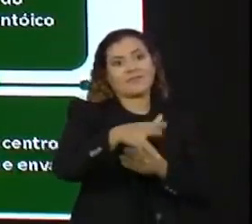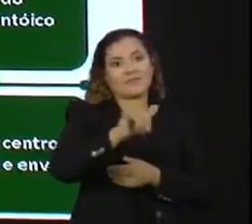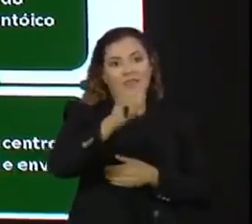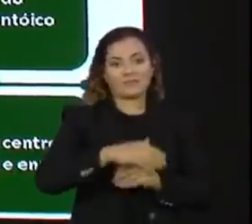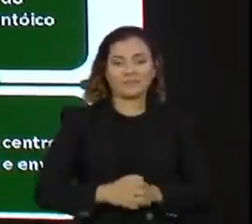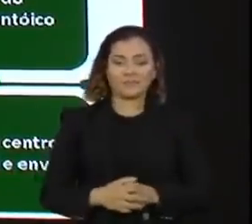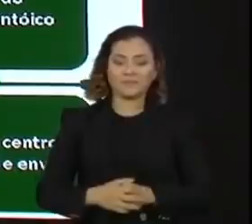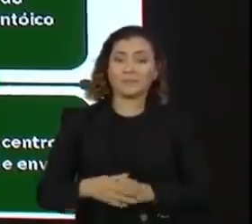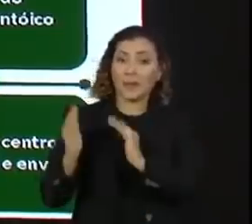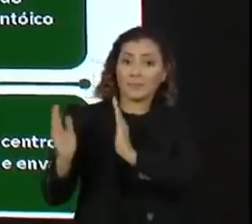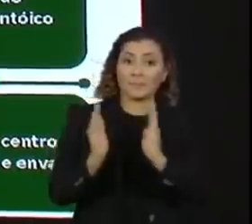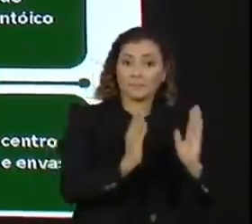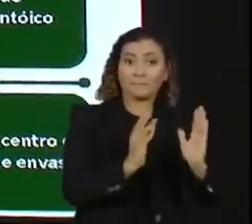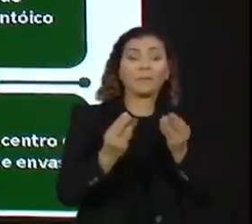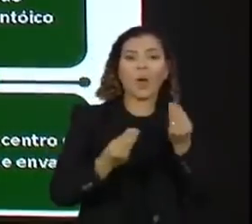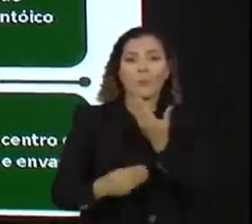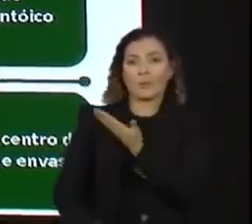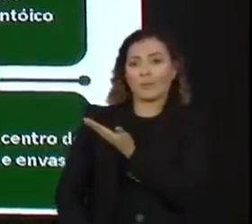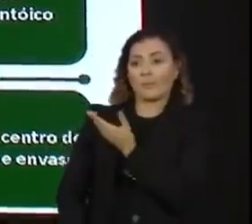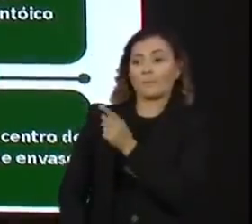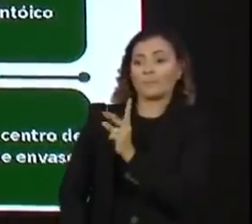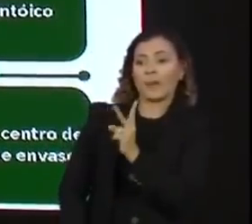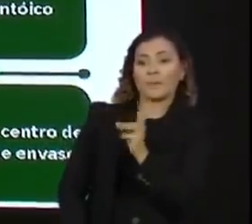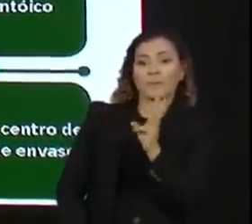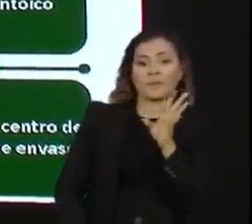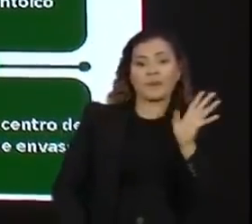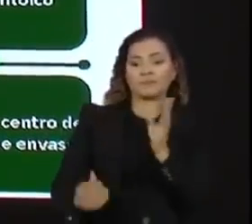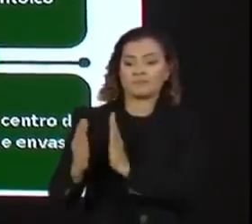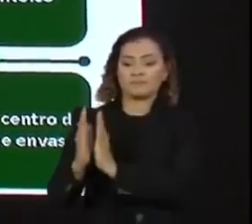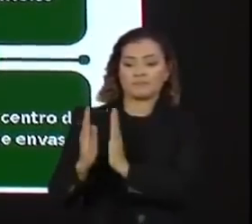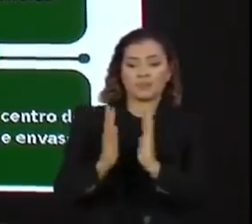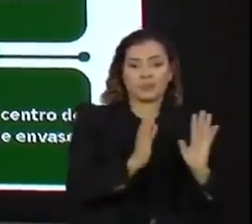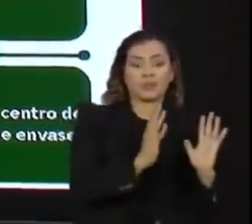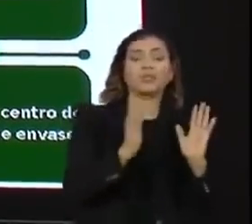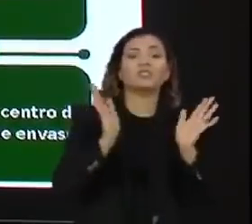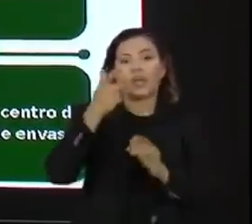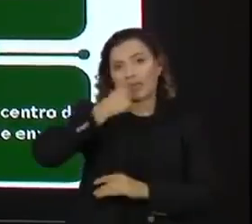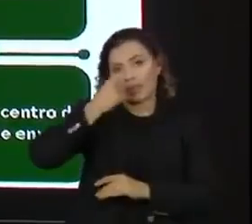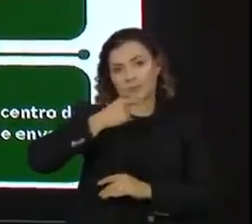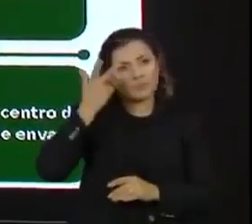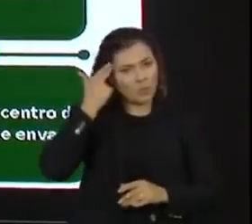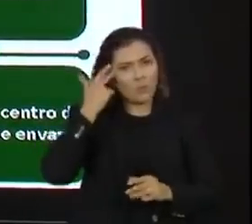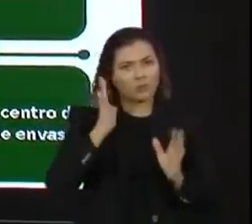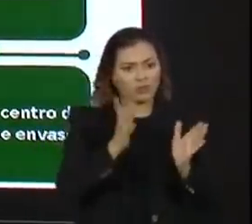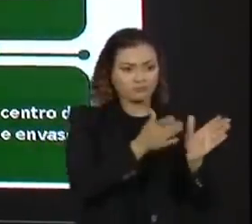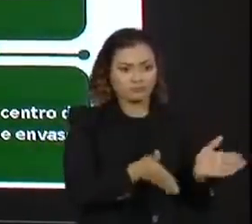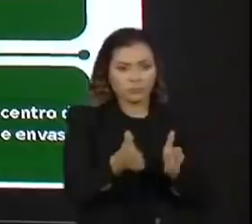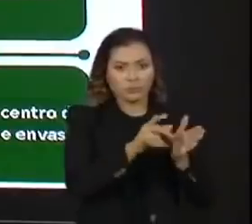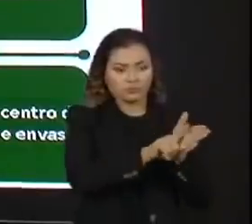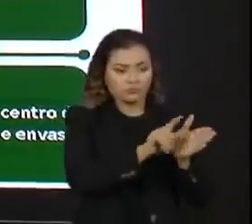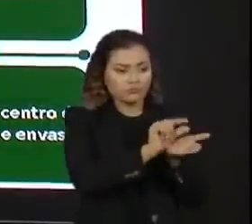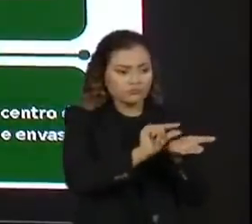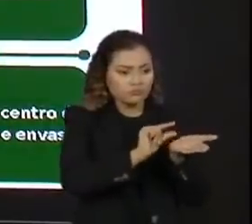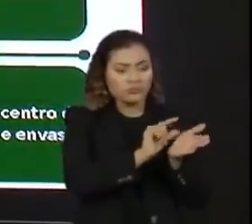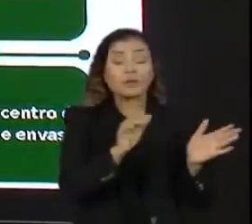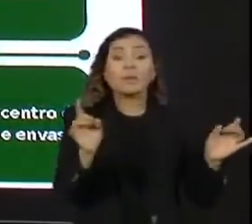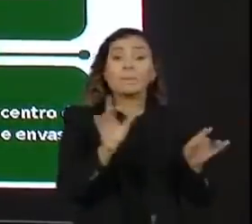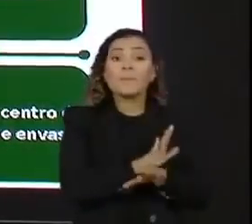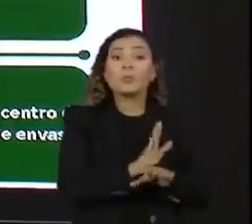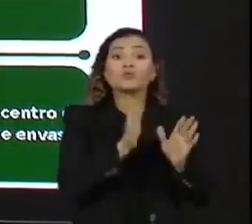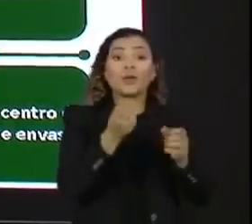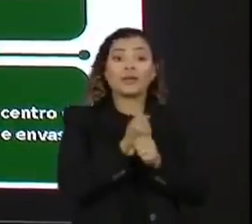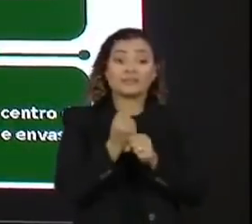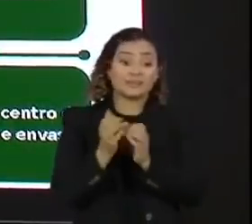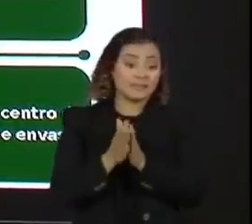Esse é o processo. É um processo que já fazemos para a vacina da gripe. Terminamos a produção da campanha de